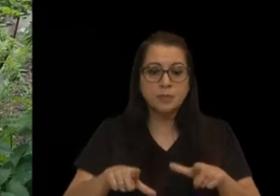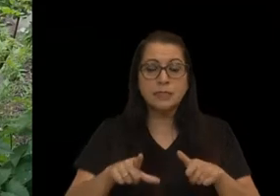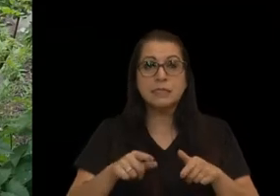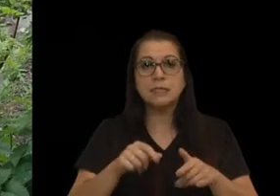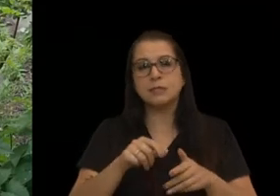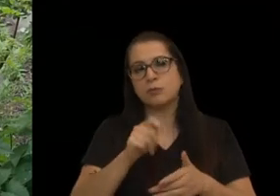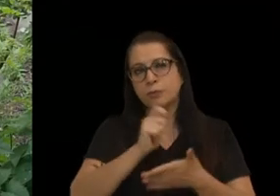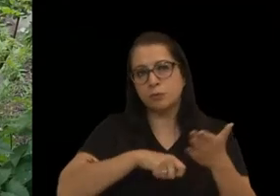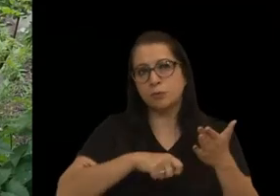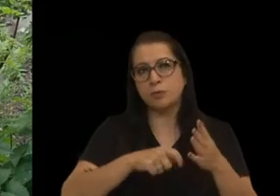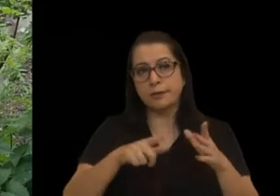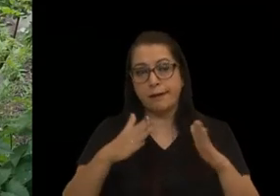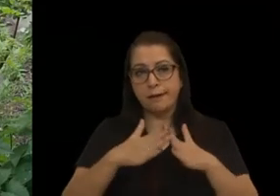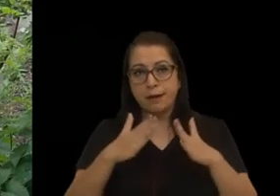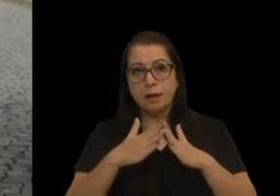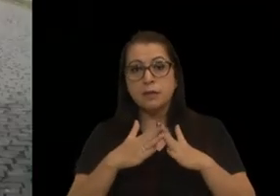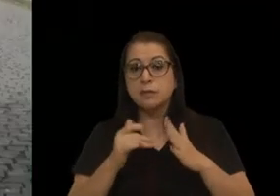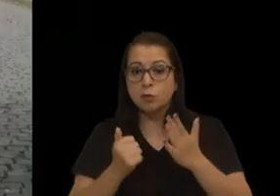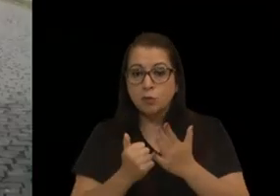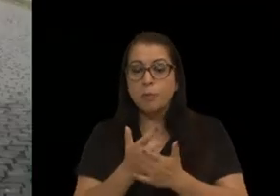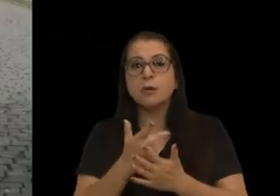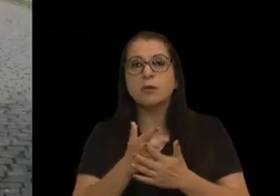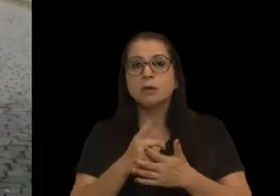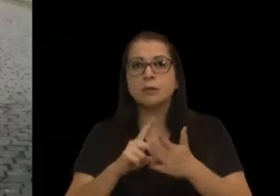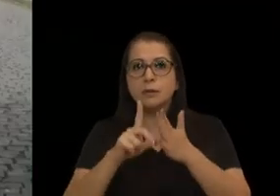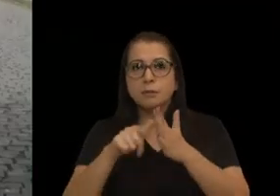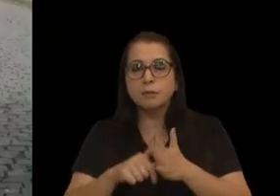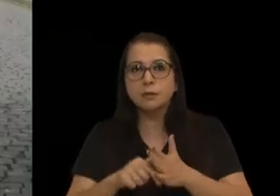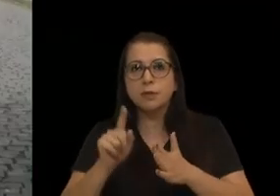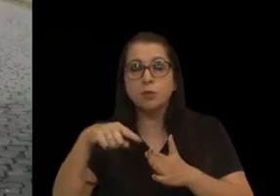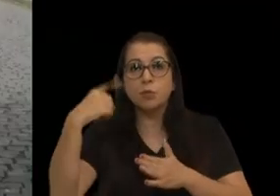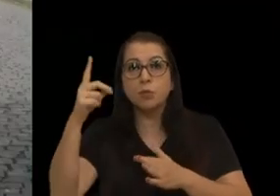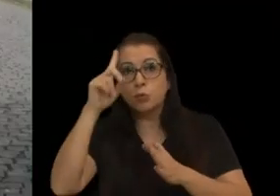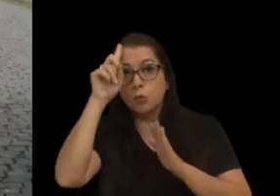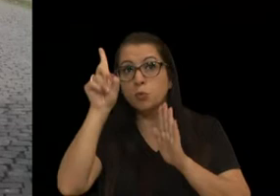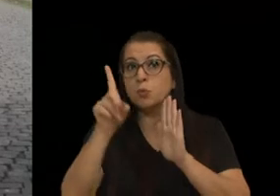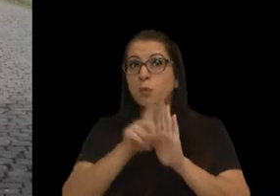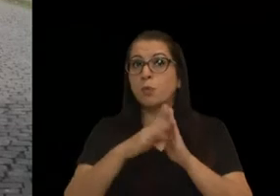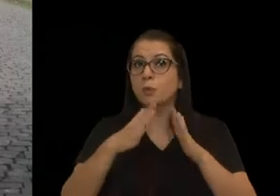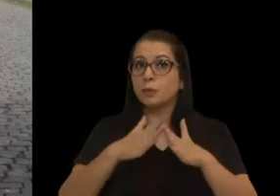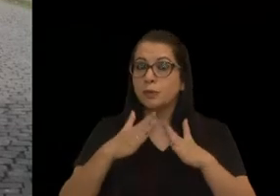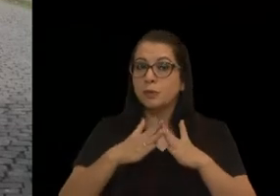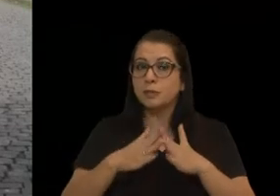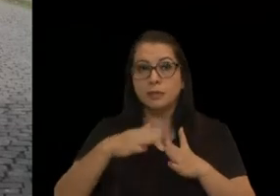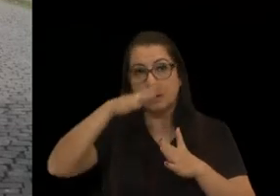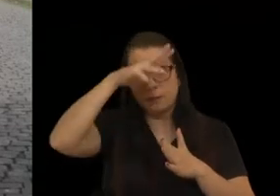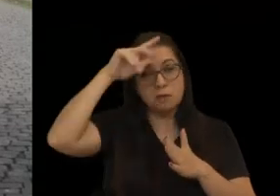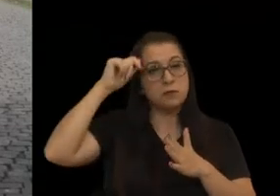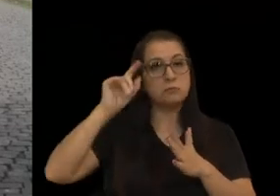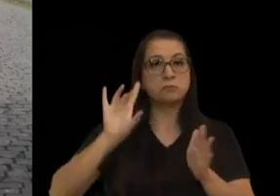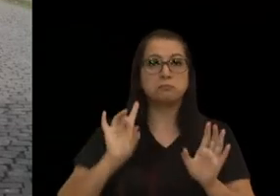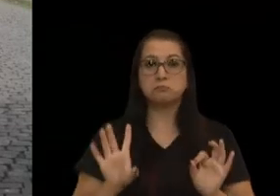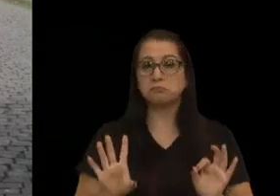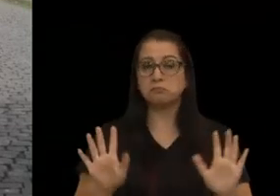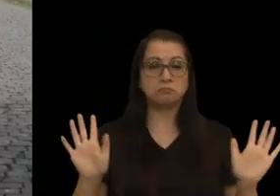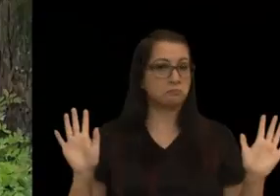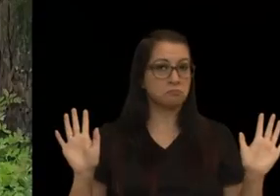que ainda, na época, ele comprou o imóvel, depois era de um outro dono ainda. E a Prefeitura simplesmente